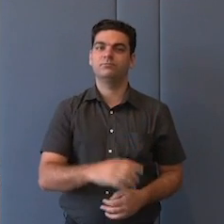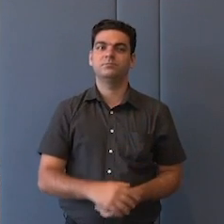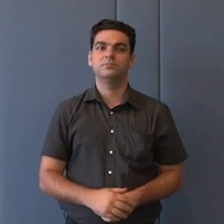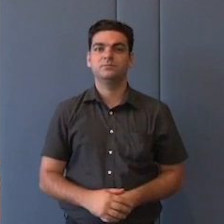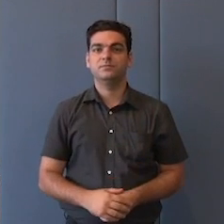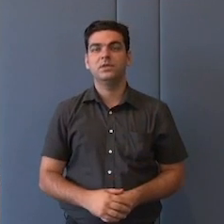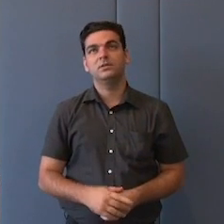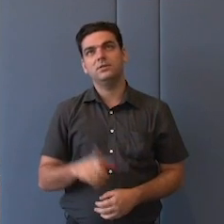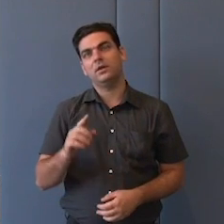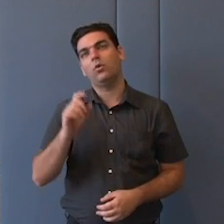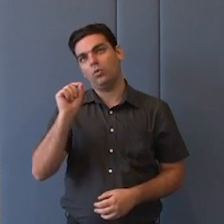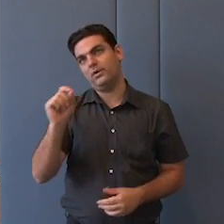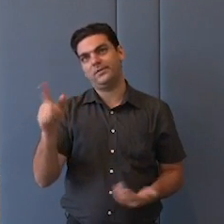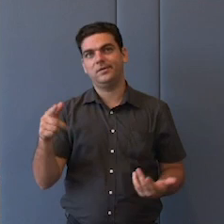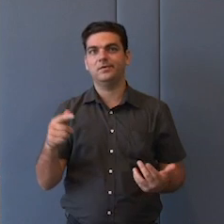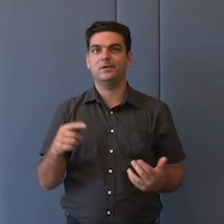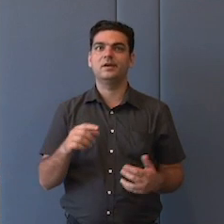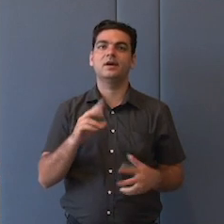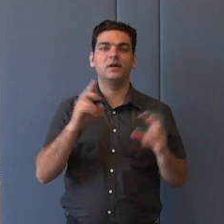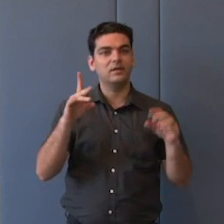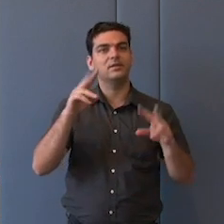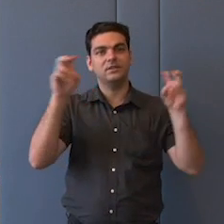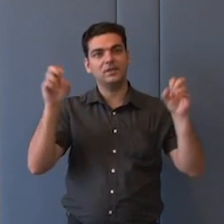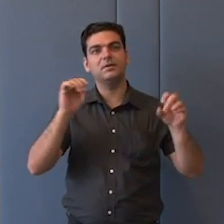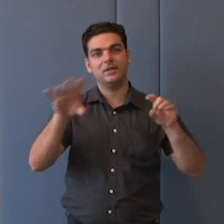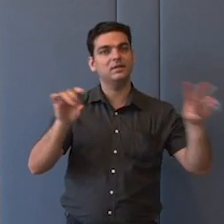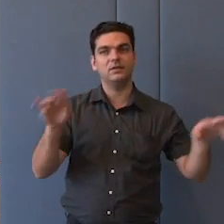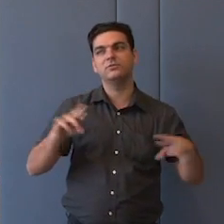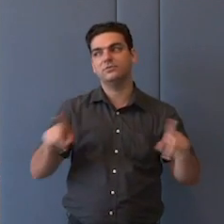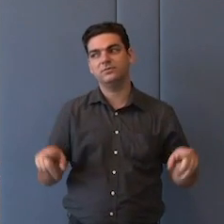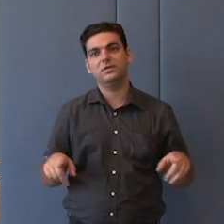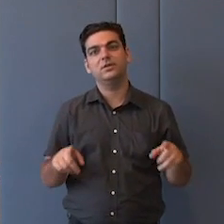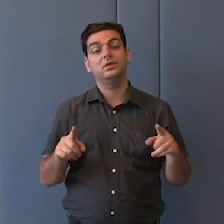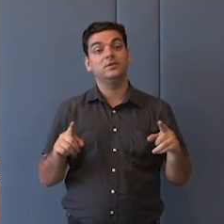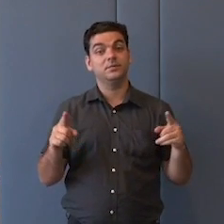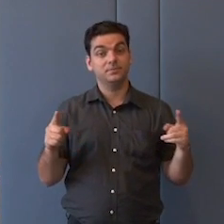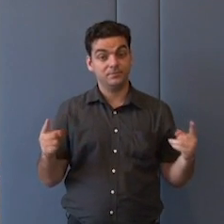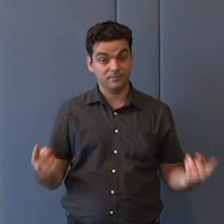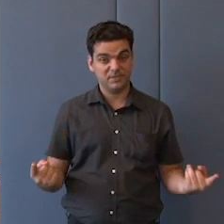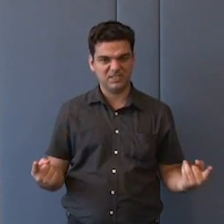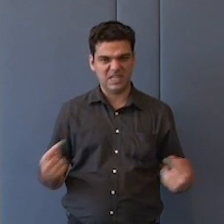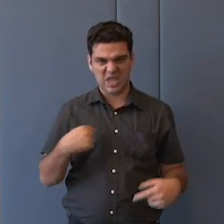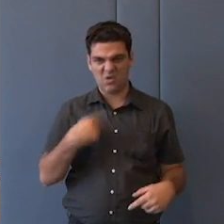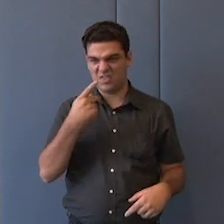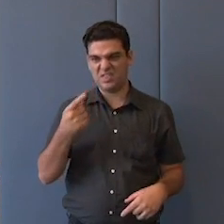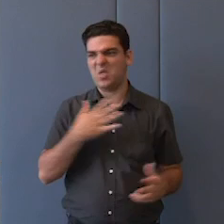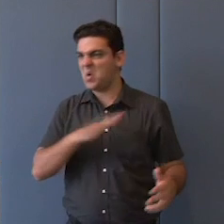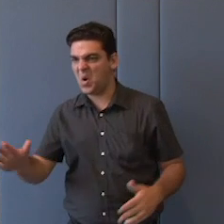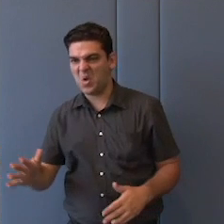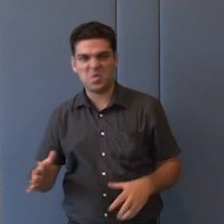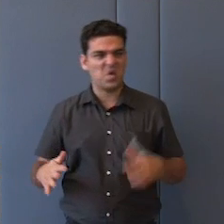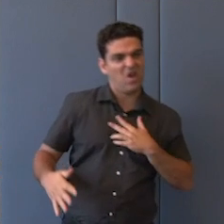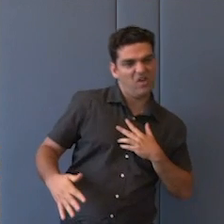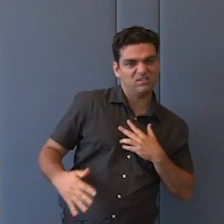Interessa no sentido, claro, cada coisa tem uma dimensão, mas eu digo isso, não por ser a favor ou contra um lado ou outro de um